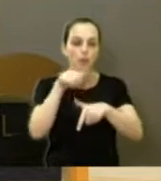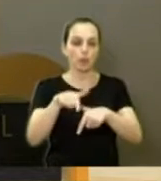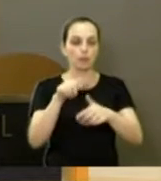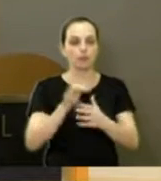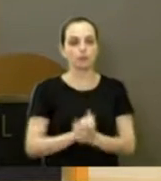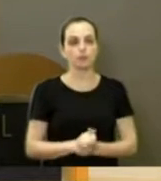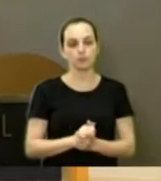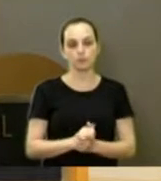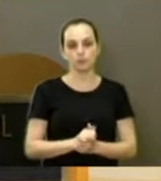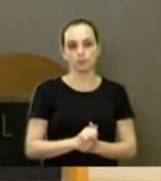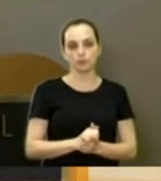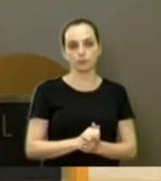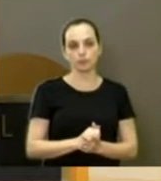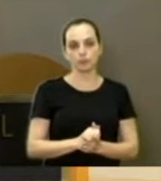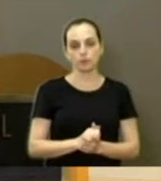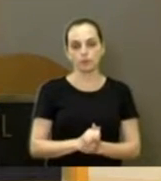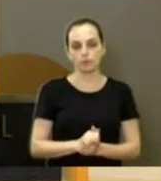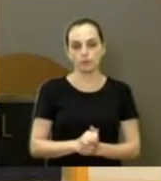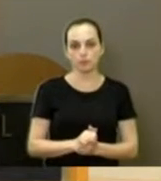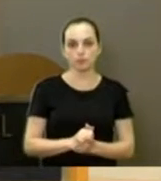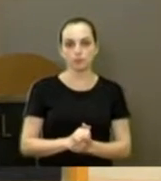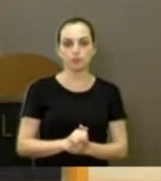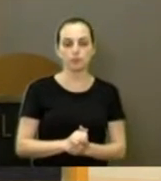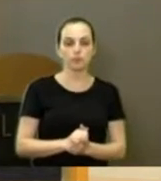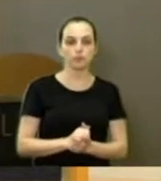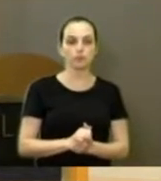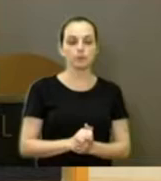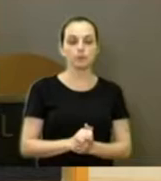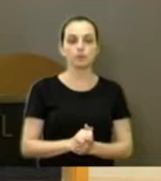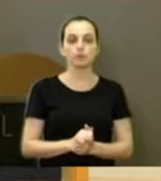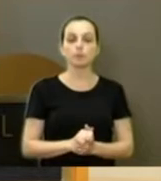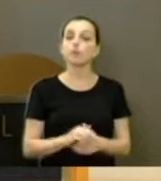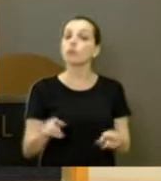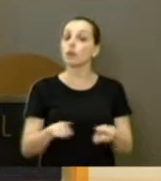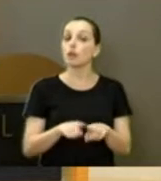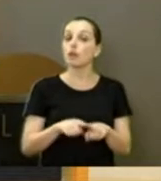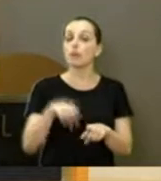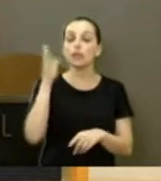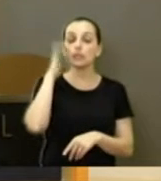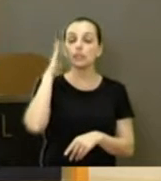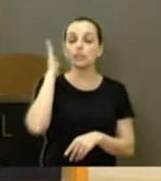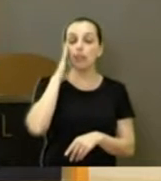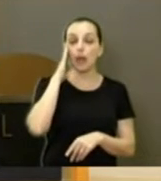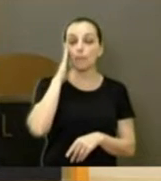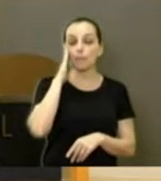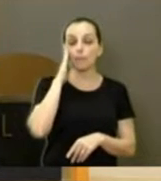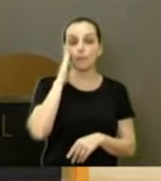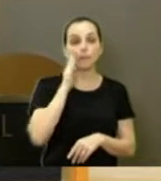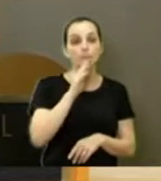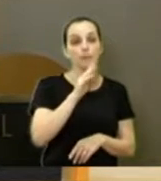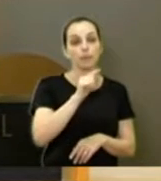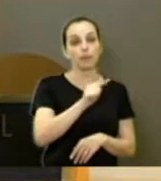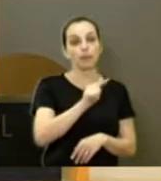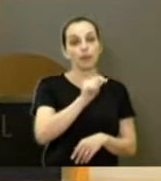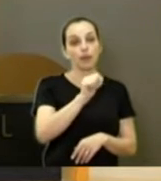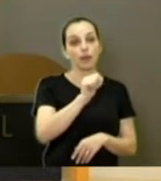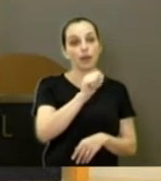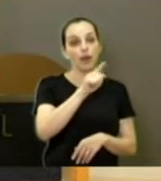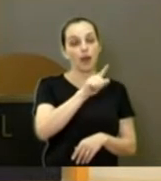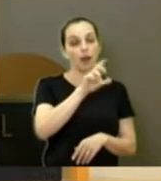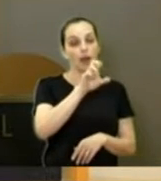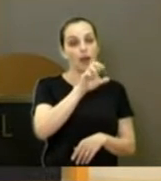Queria também falar para vocês, vocês já viram falar de uma galeria que chama-se AP,